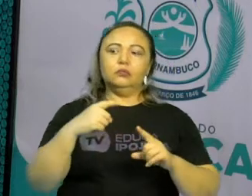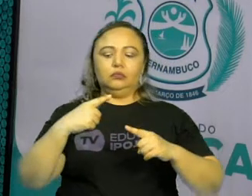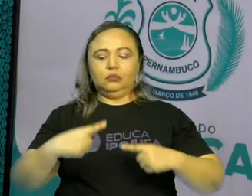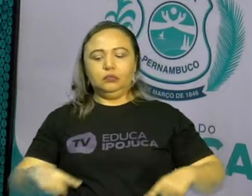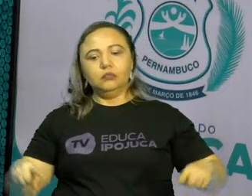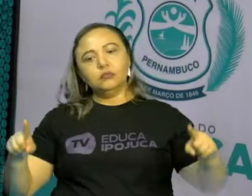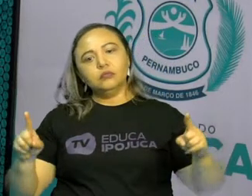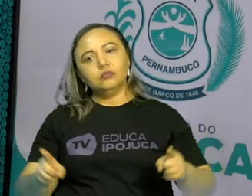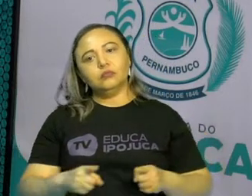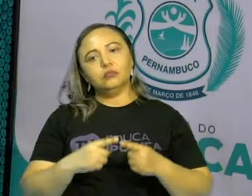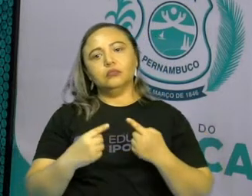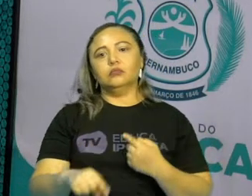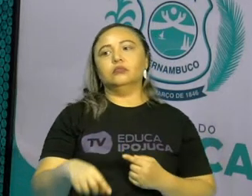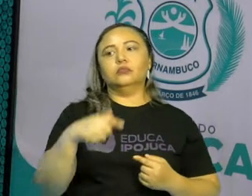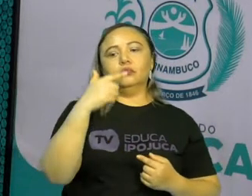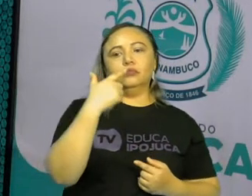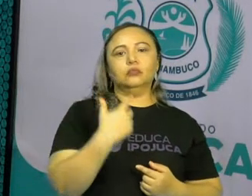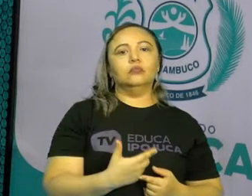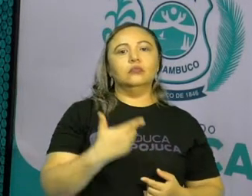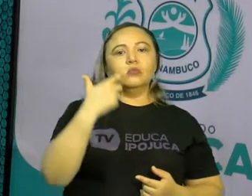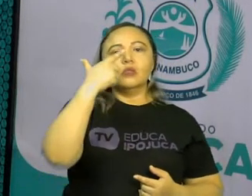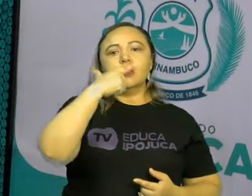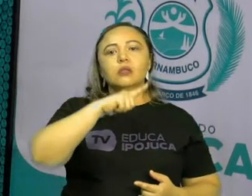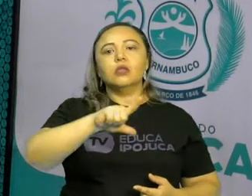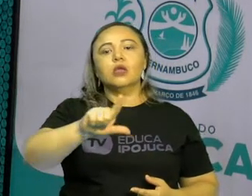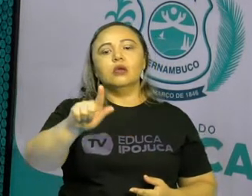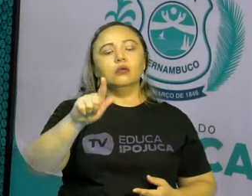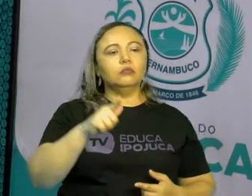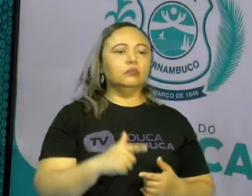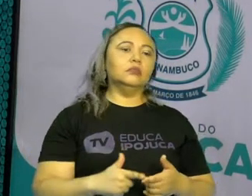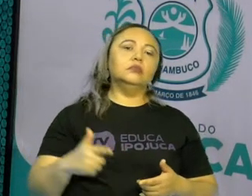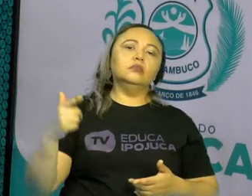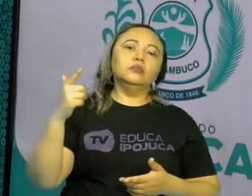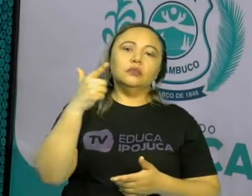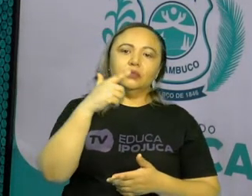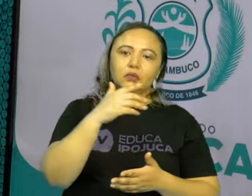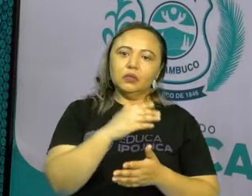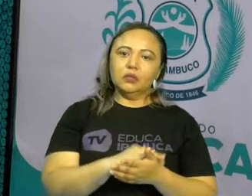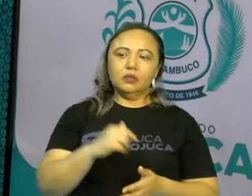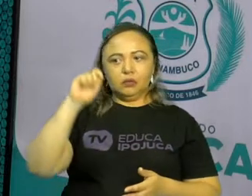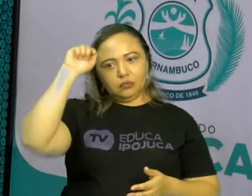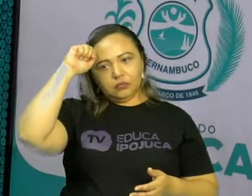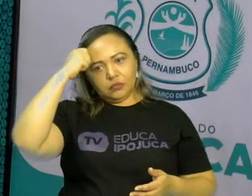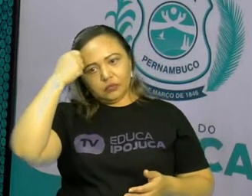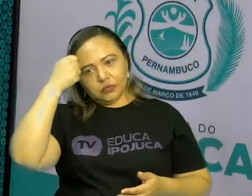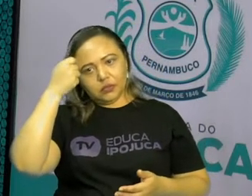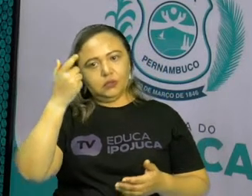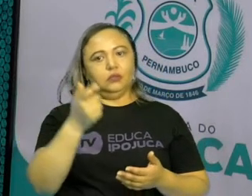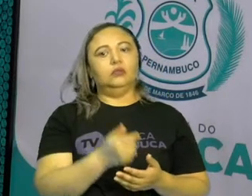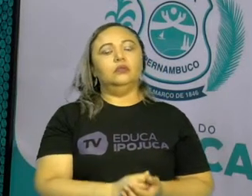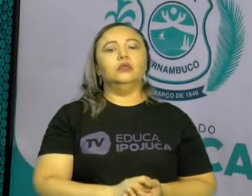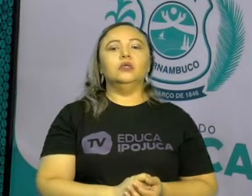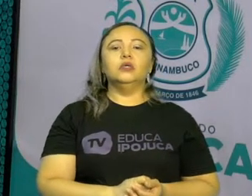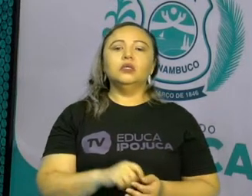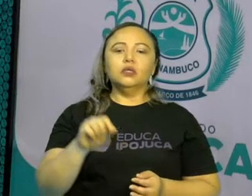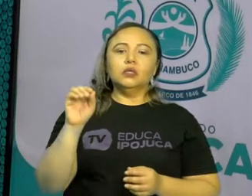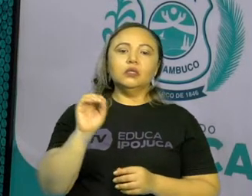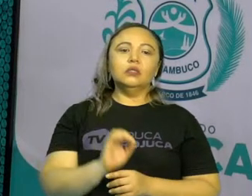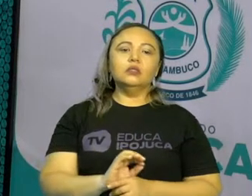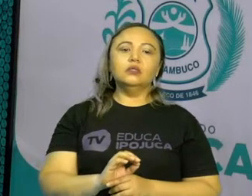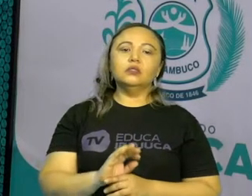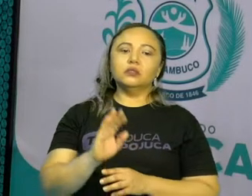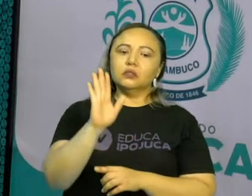língua, os povos portugueses, indígenas e africanos foram grandes colaboradores,